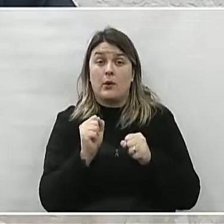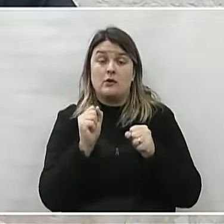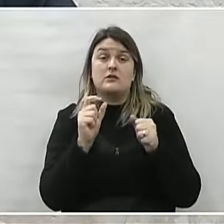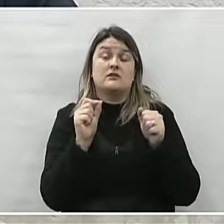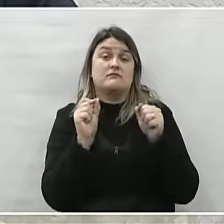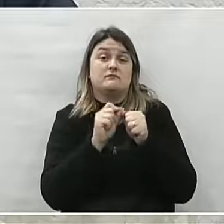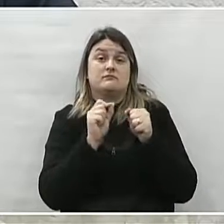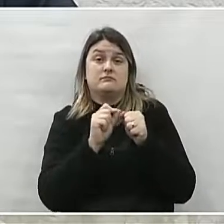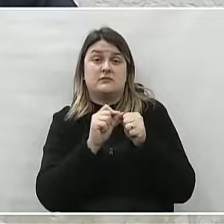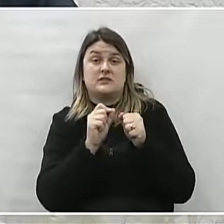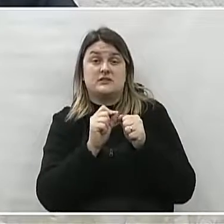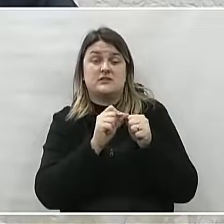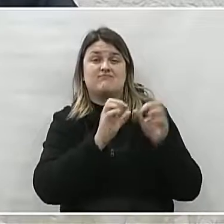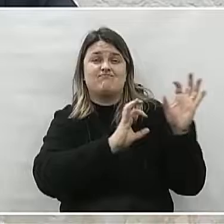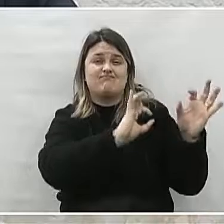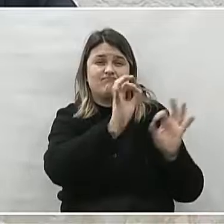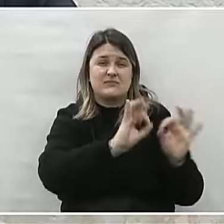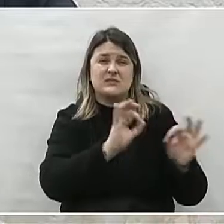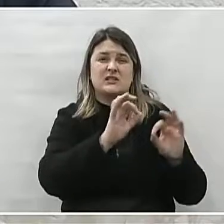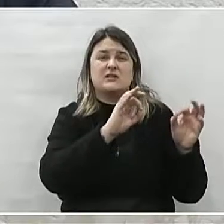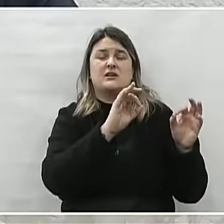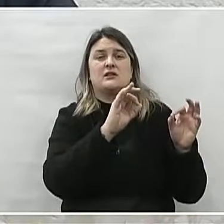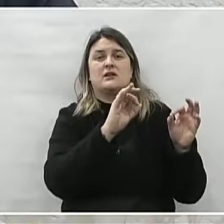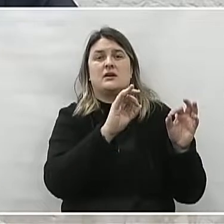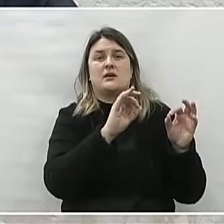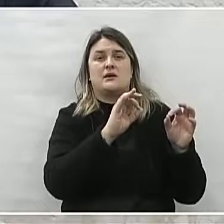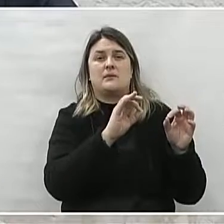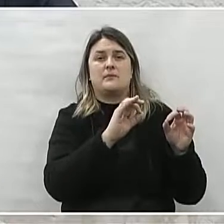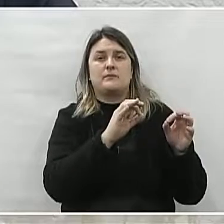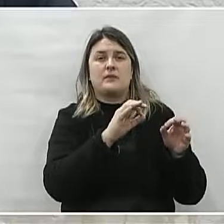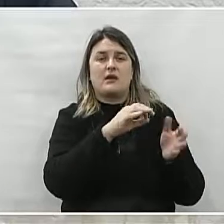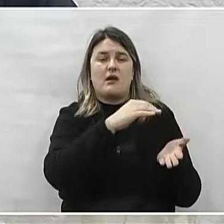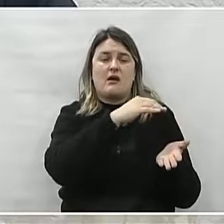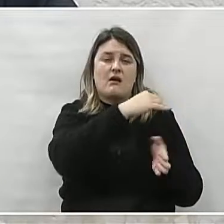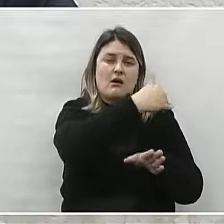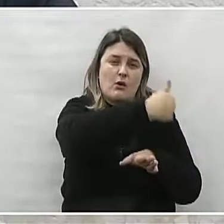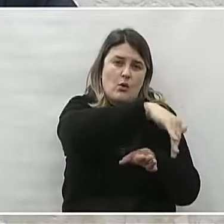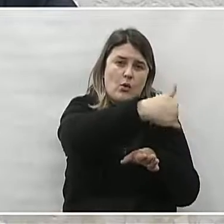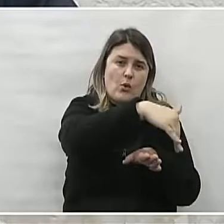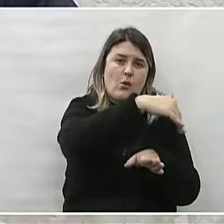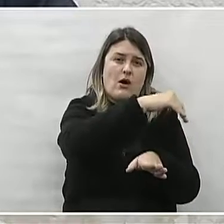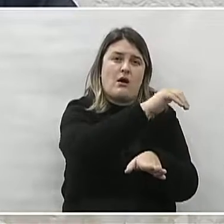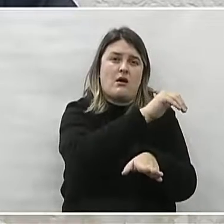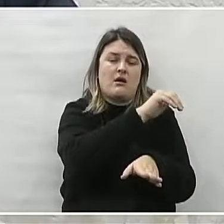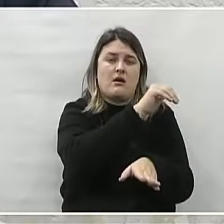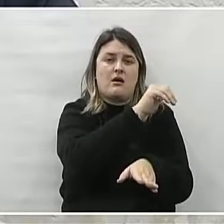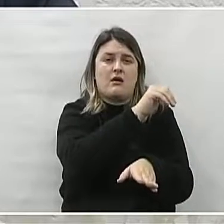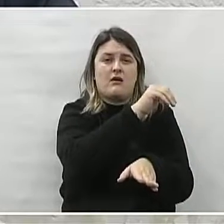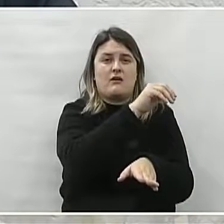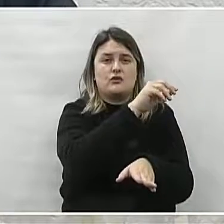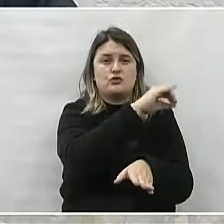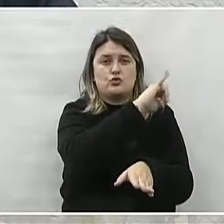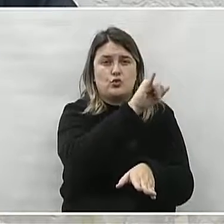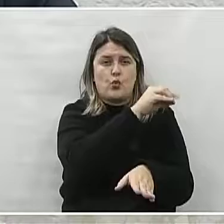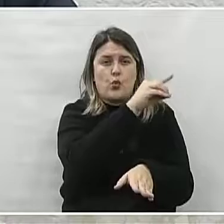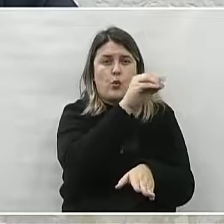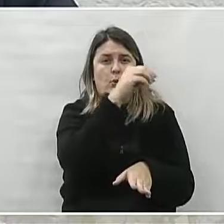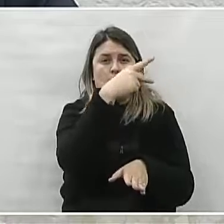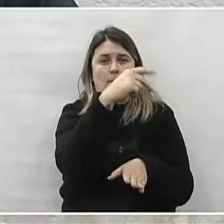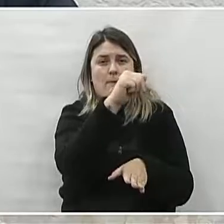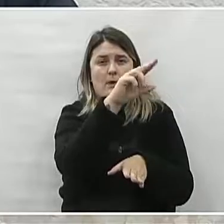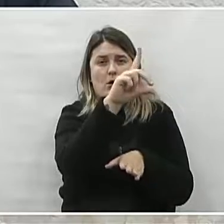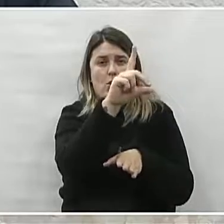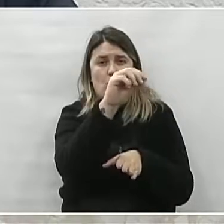viabilizar recuperação e manutenção da autovia João Paulo Reolon. Reolon.